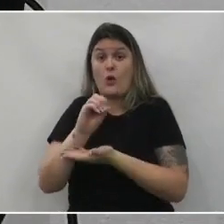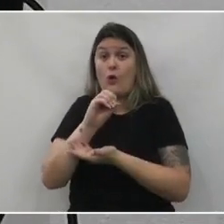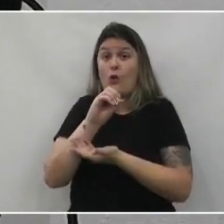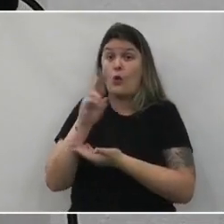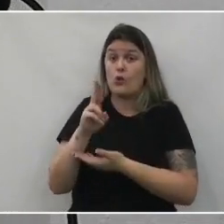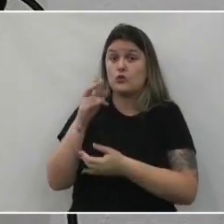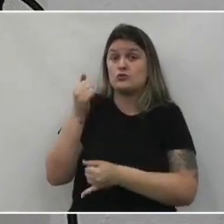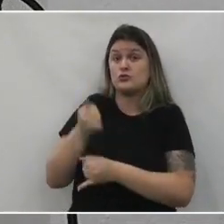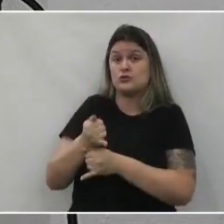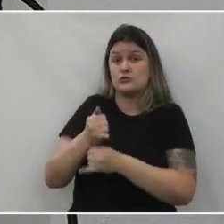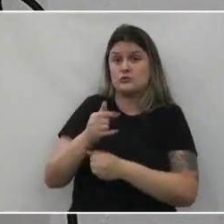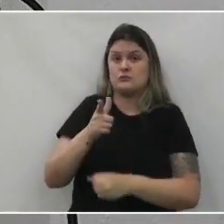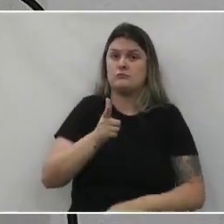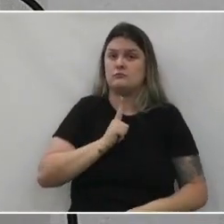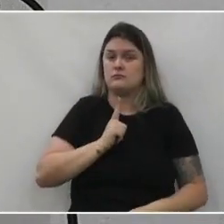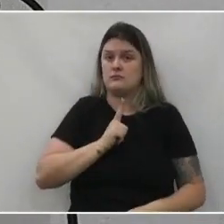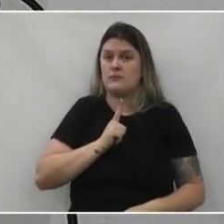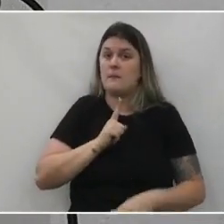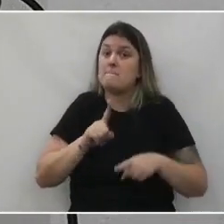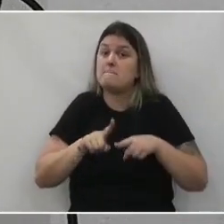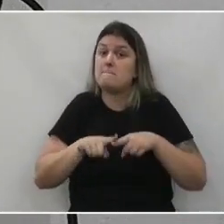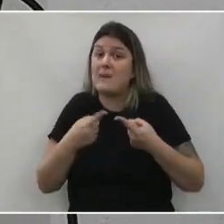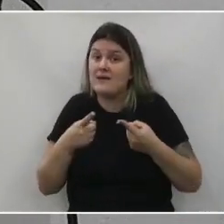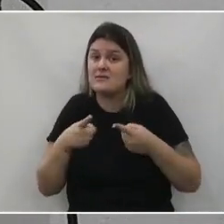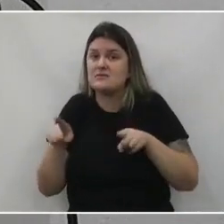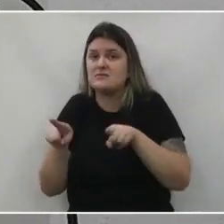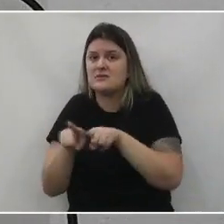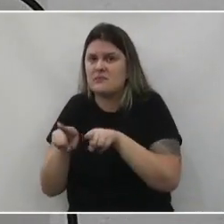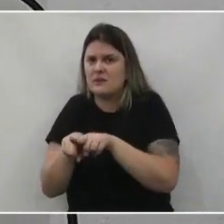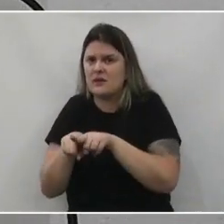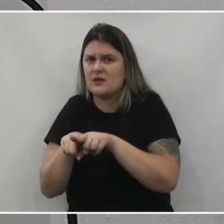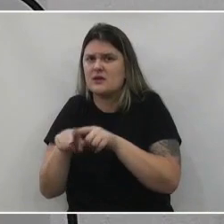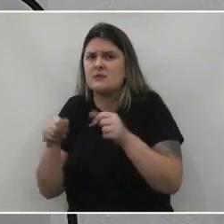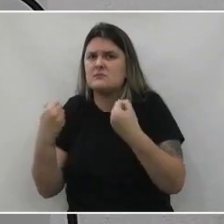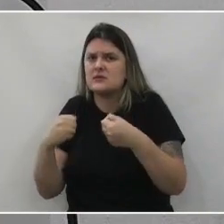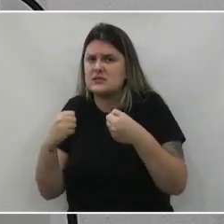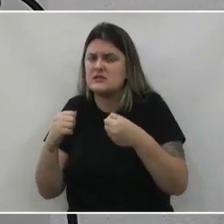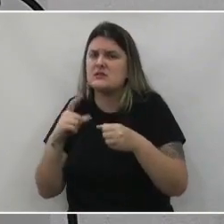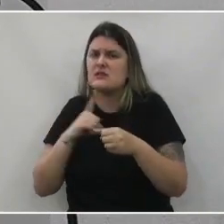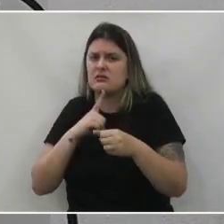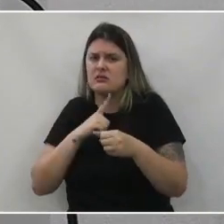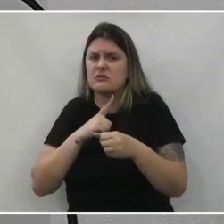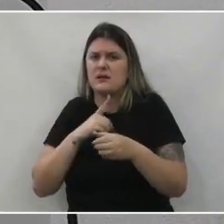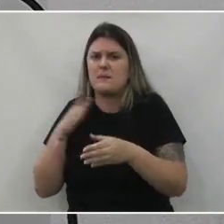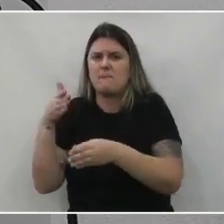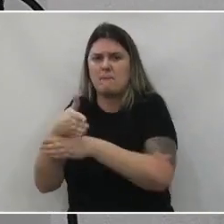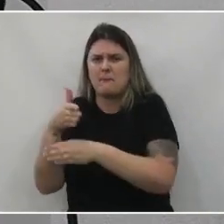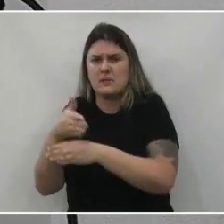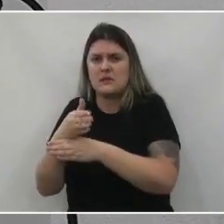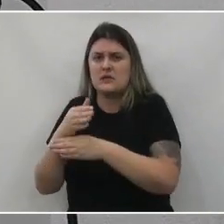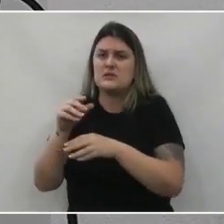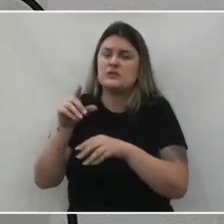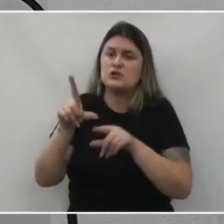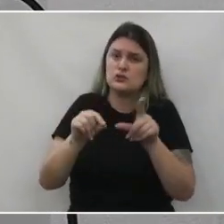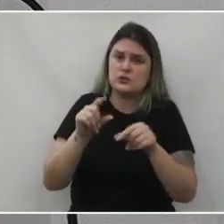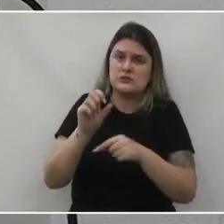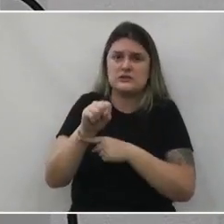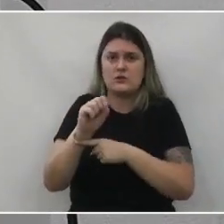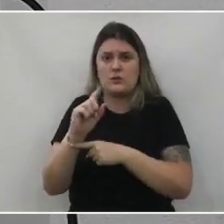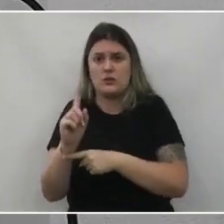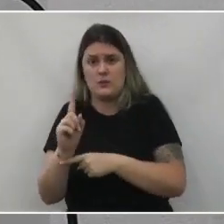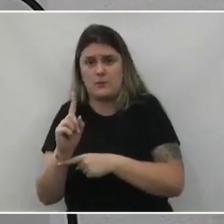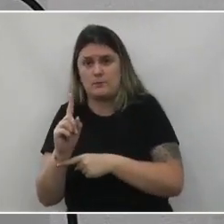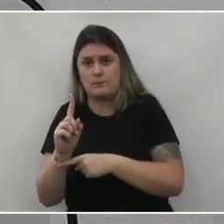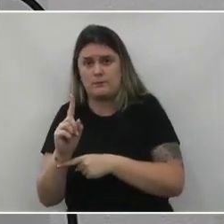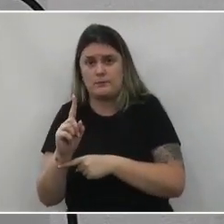terão autorização para isso. mas ao mesmo tempo terá que ter a co-participação decisão ou não também